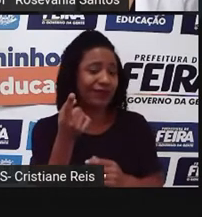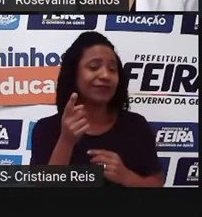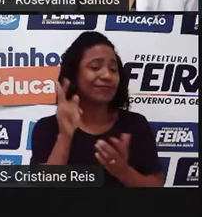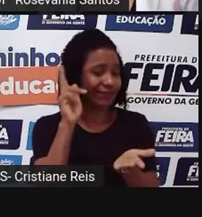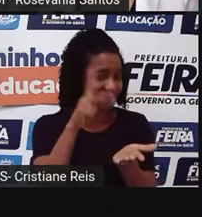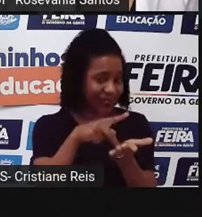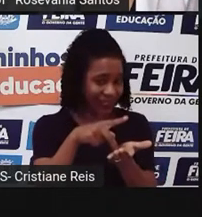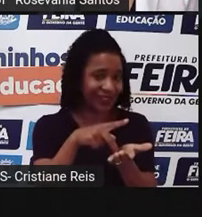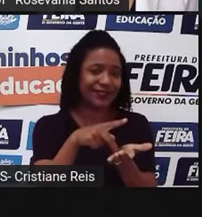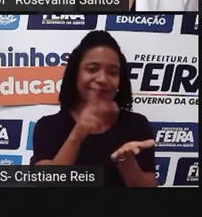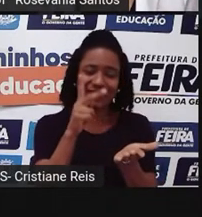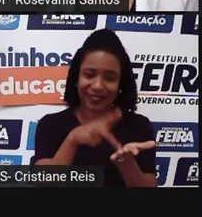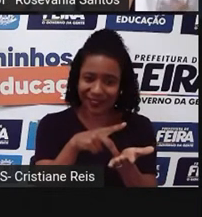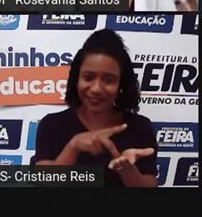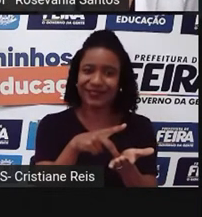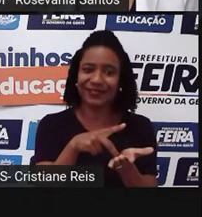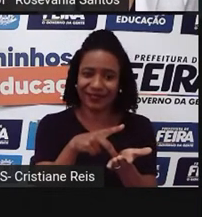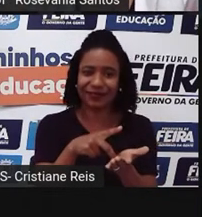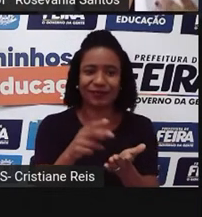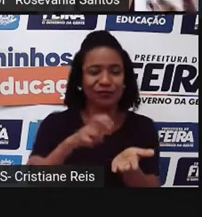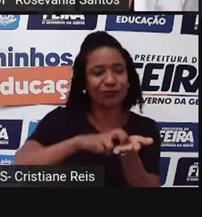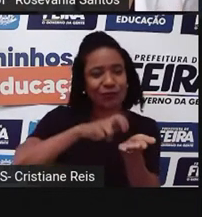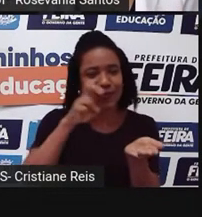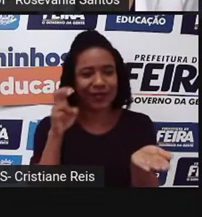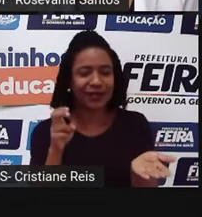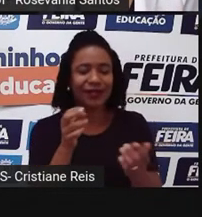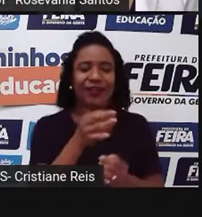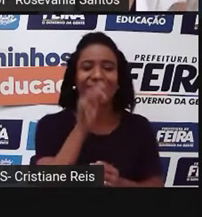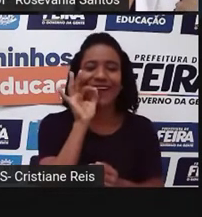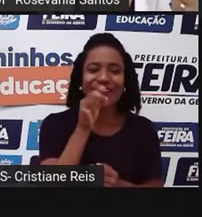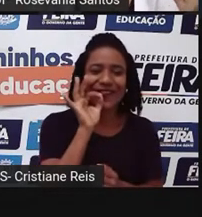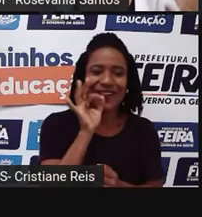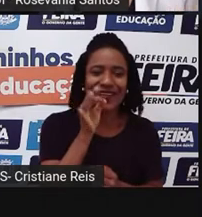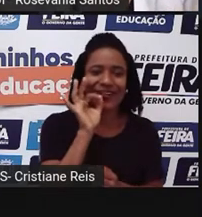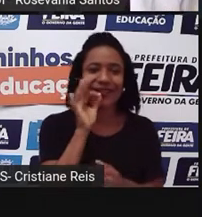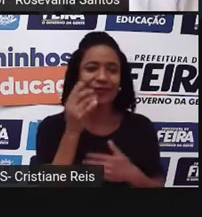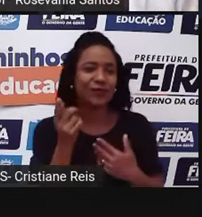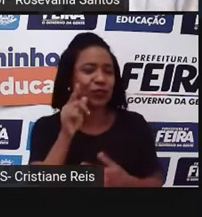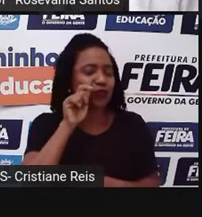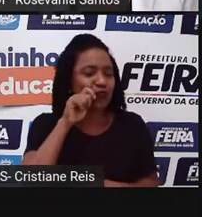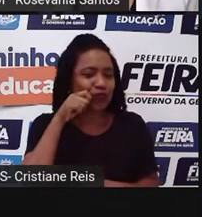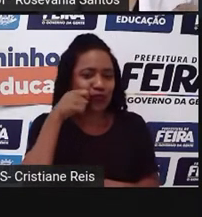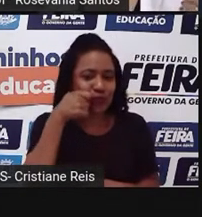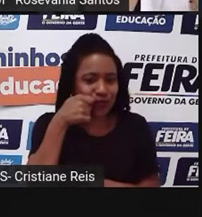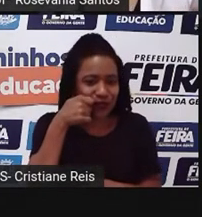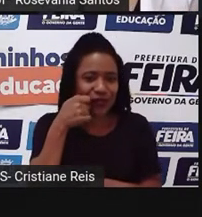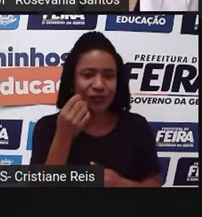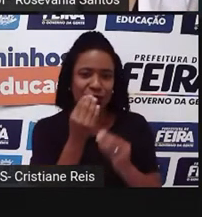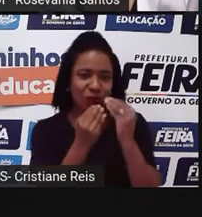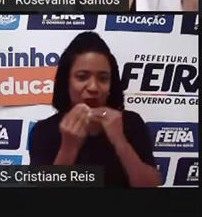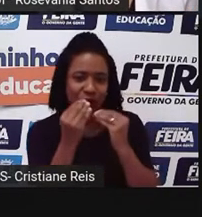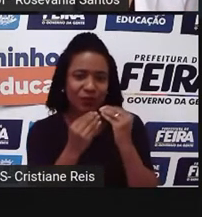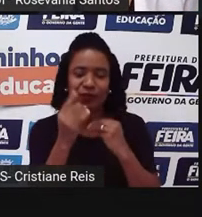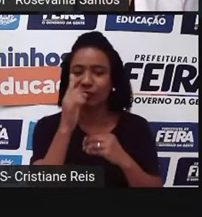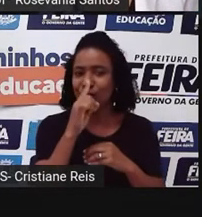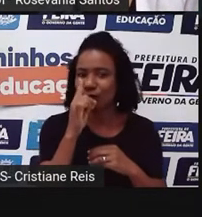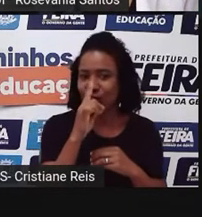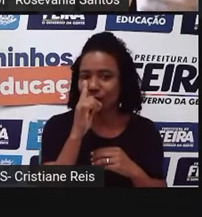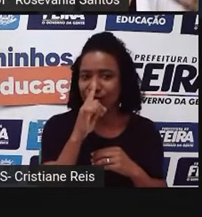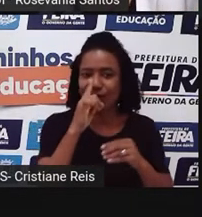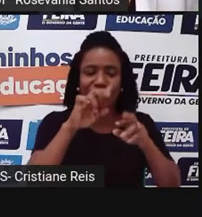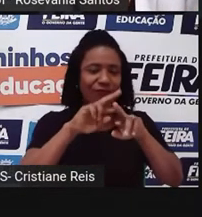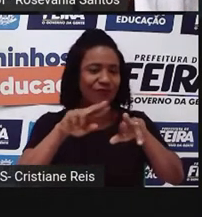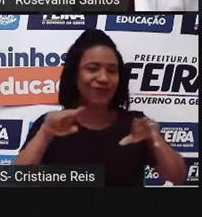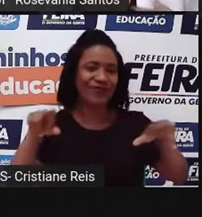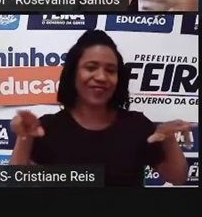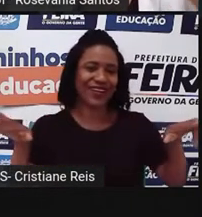situação bastante corriqueira. Todo dia de manhã a gente toma nosso cafezinho, né? Tem um pãozinho lá. Tem os biscoitos. Tem tudo. Mas